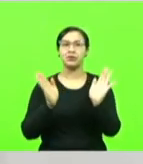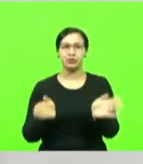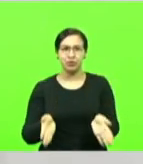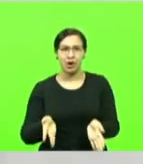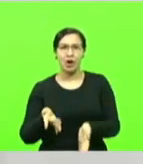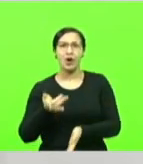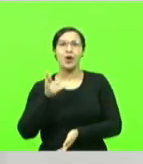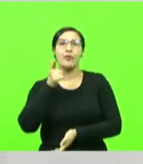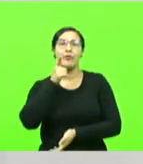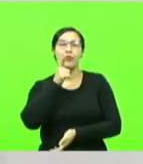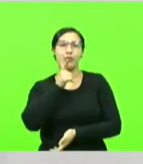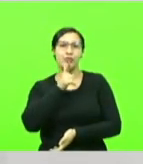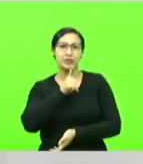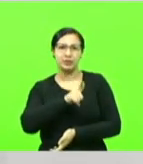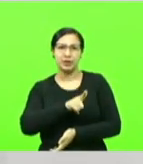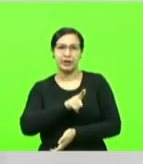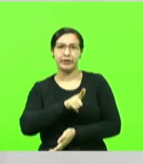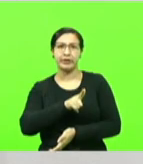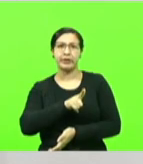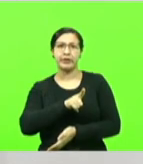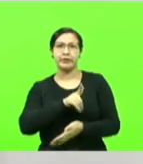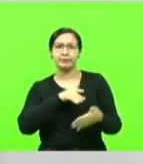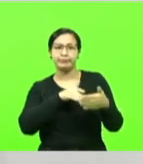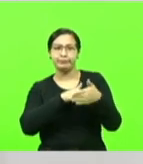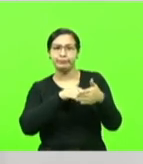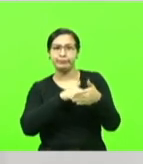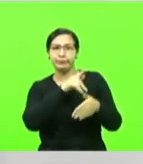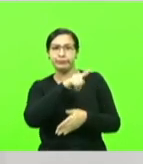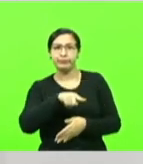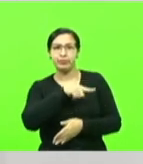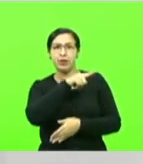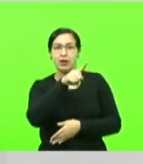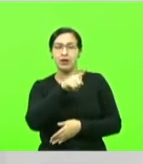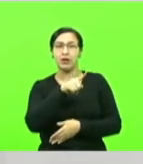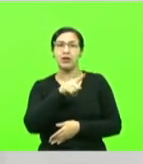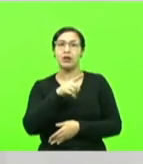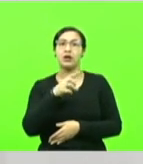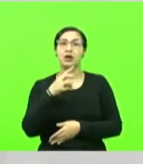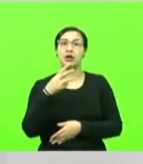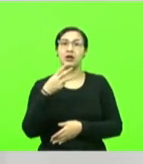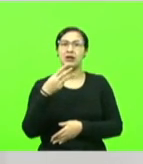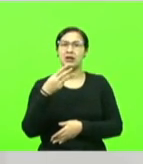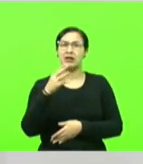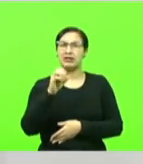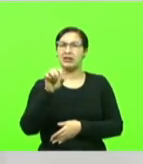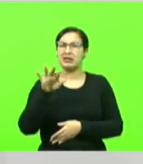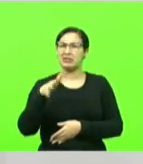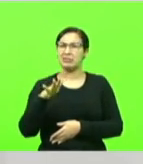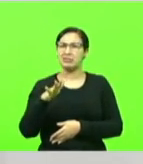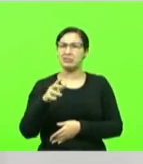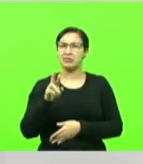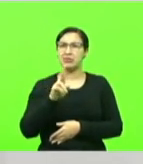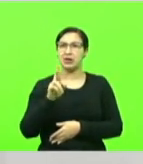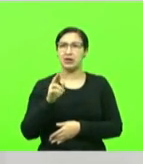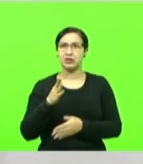bloquear 30 e poucos milhões de reais. Volta ali o vídeo 1, por favor.